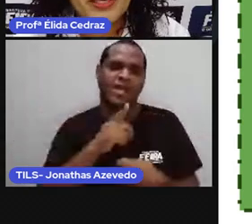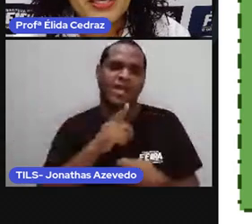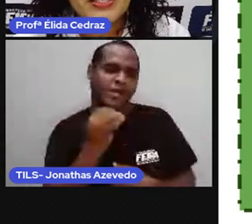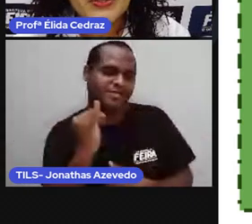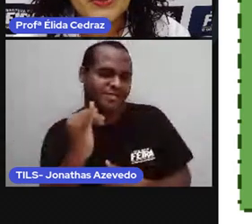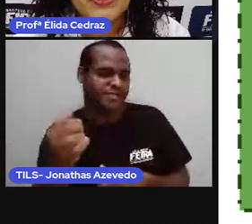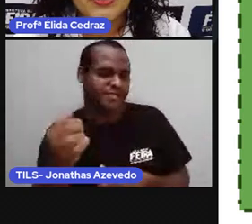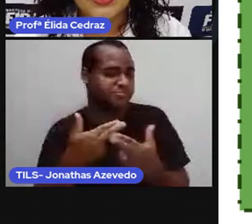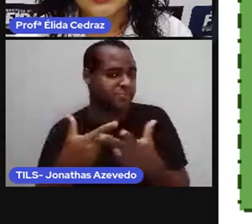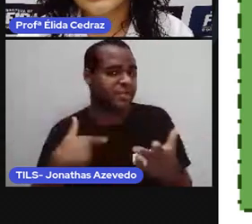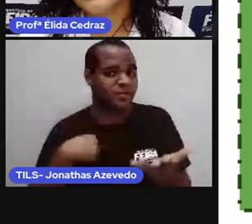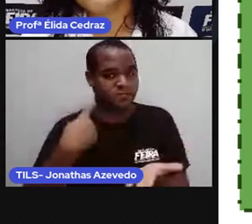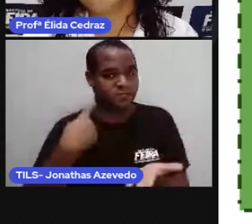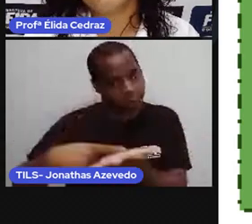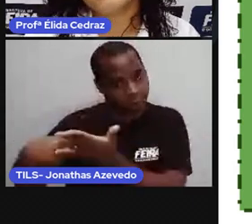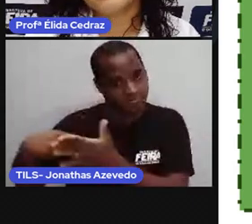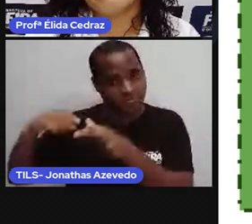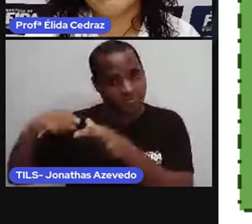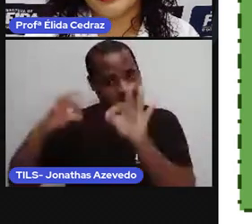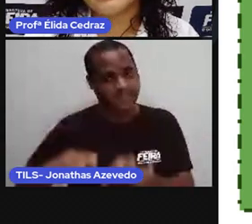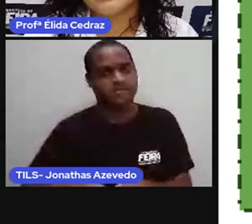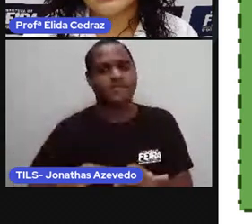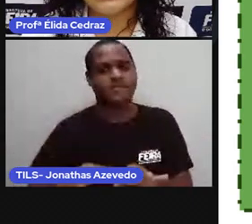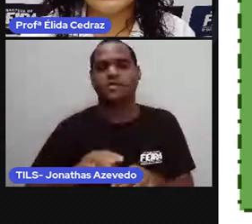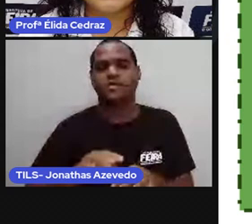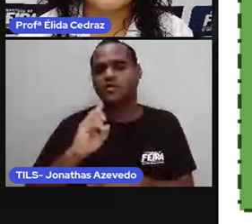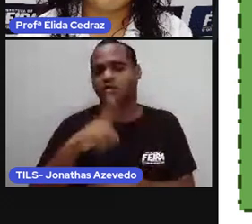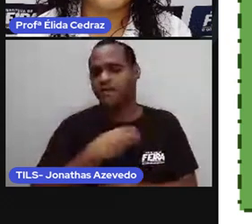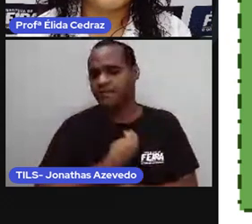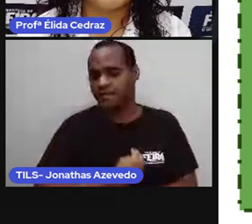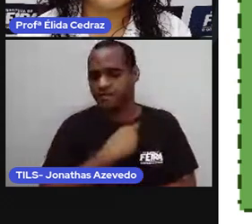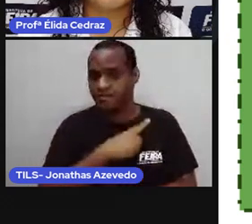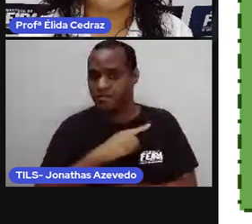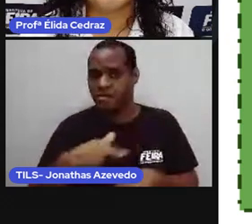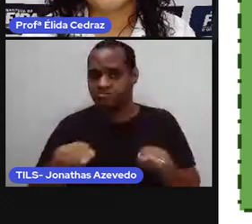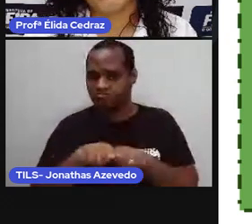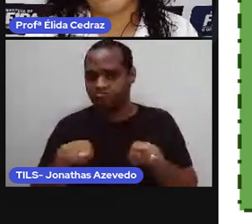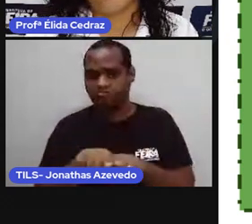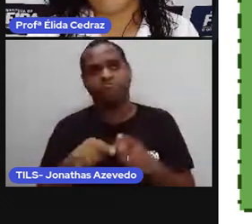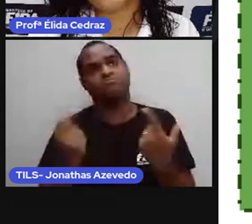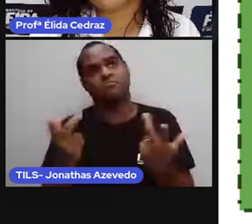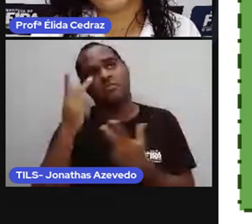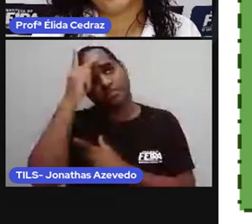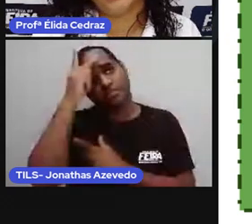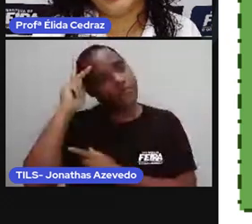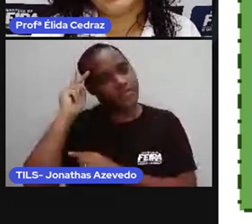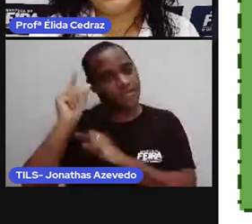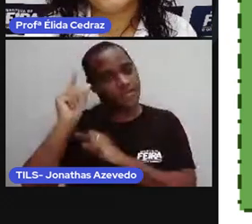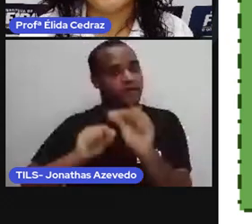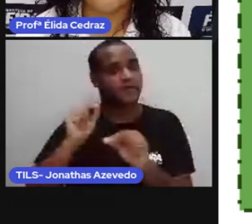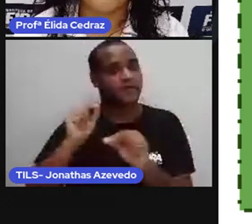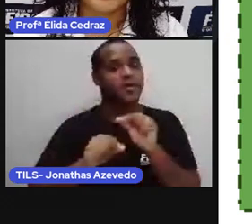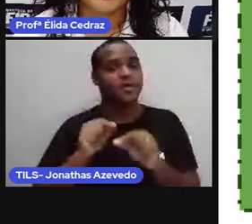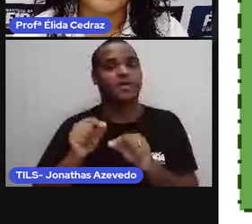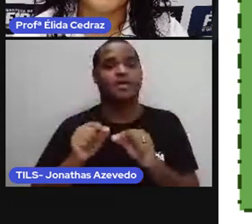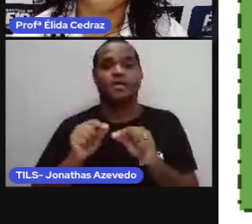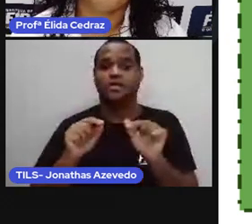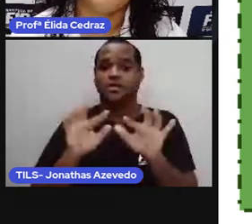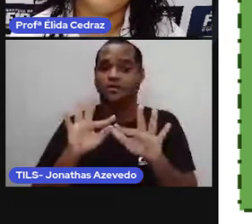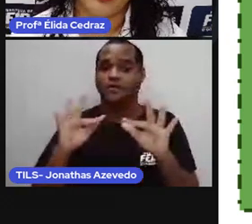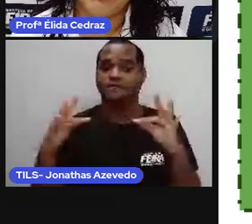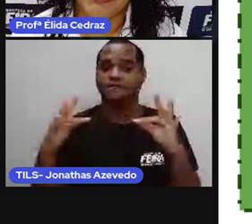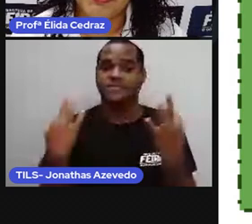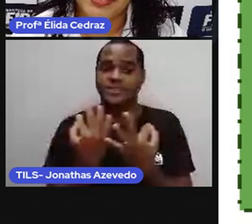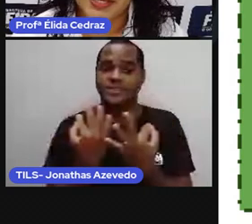compromissos. E é também nessa fase em que as pessoas começam a constituir e construir